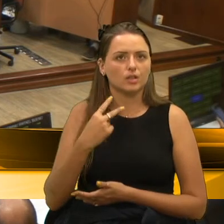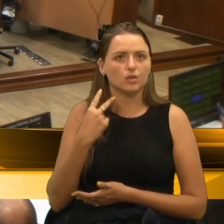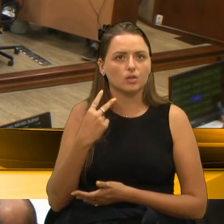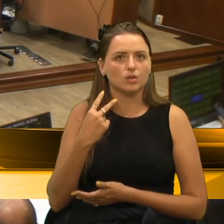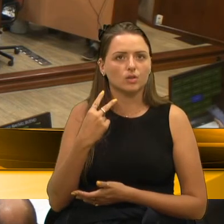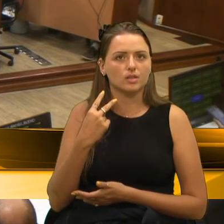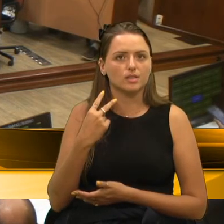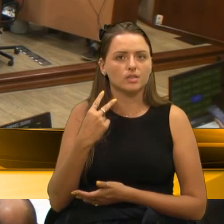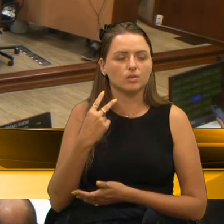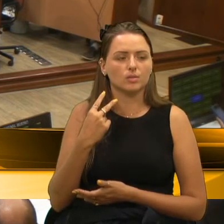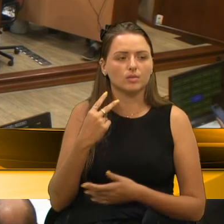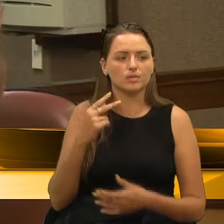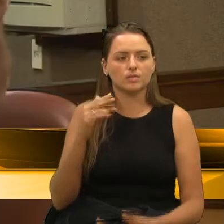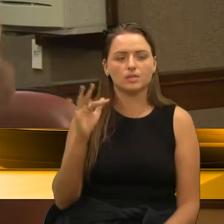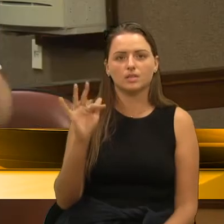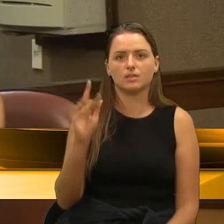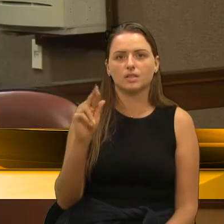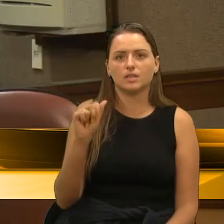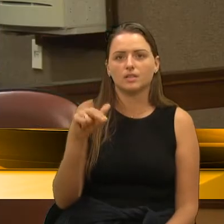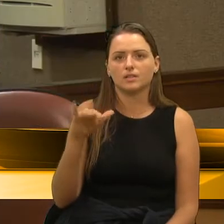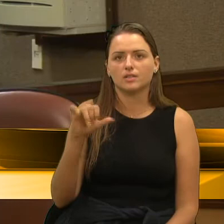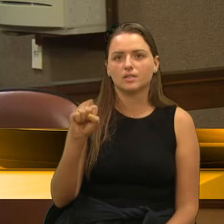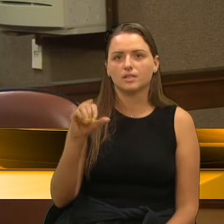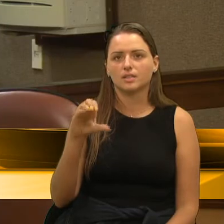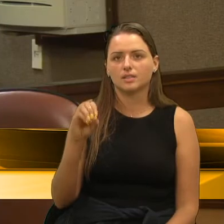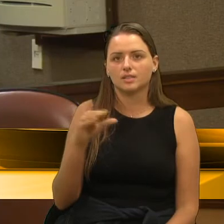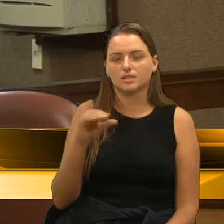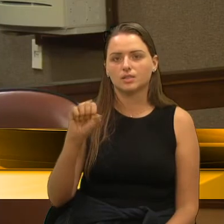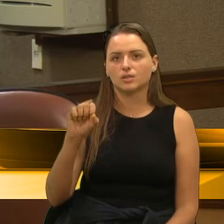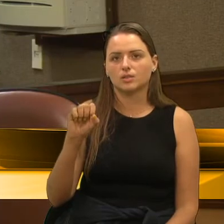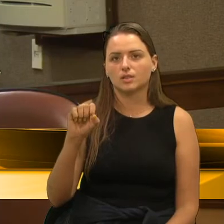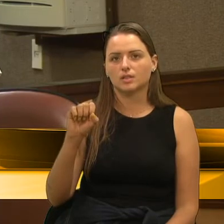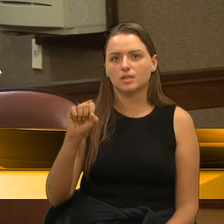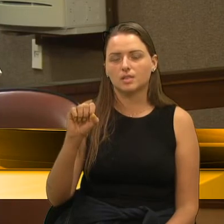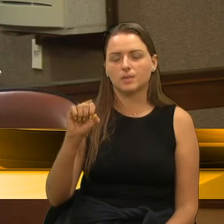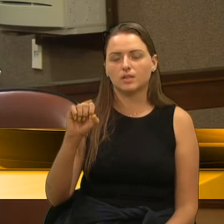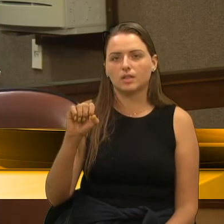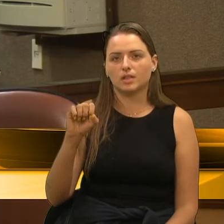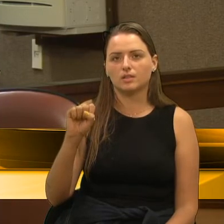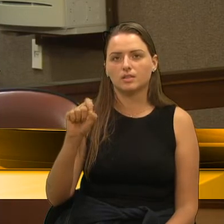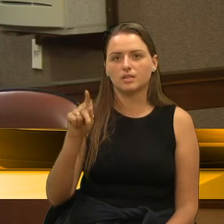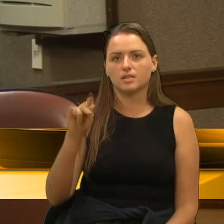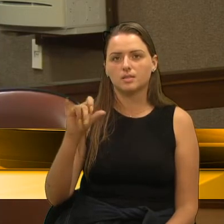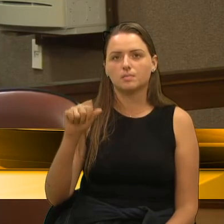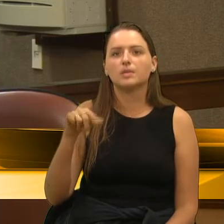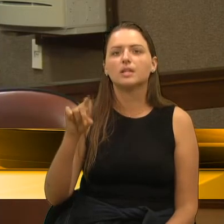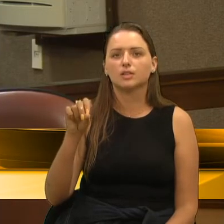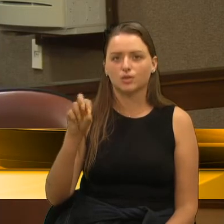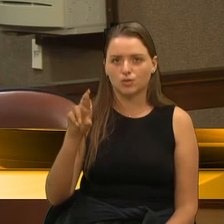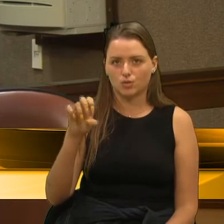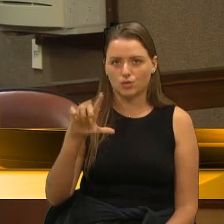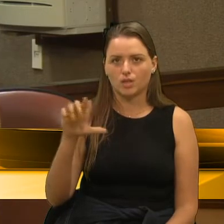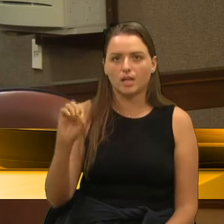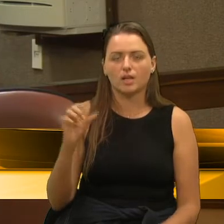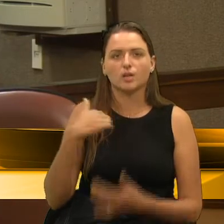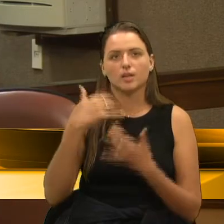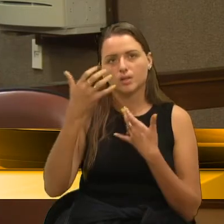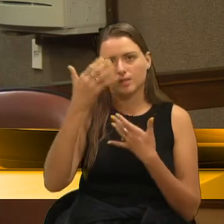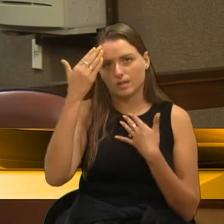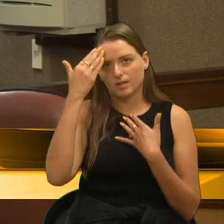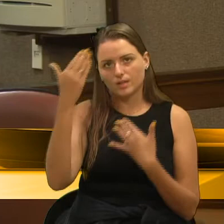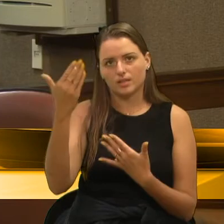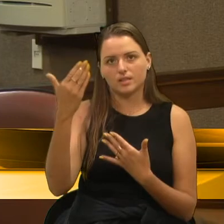Espendorello, que nos ajudou nas nossas agendas lá em Brasília também. Foi muito importante, quero agradecer ao Chico,